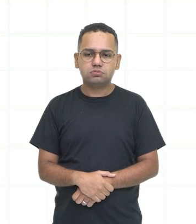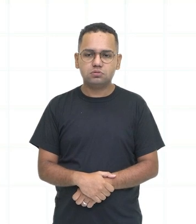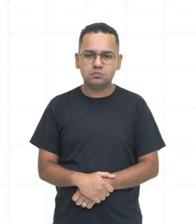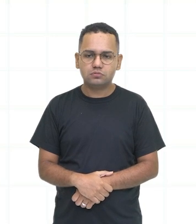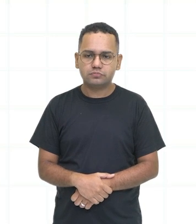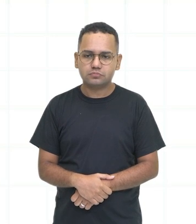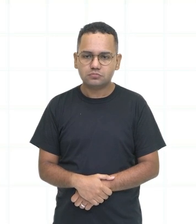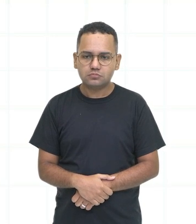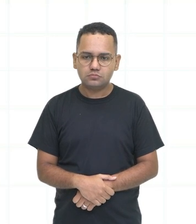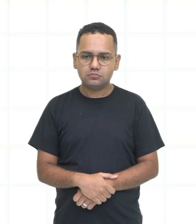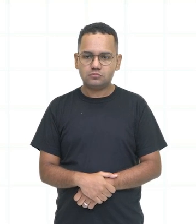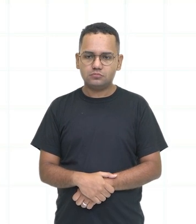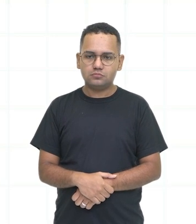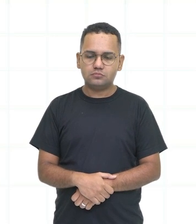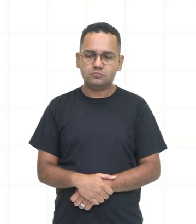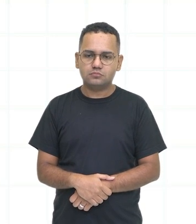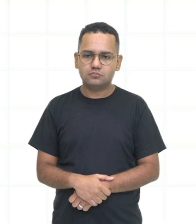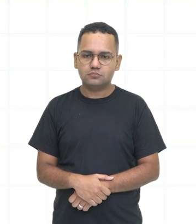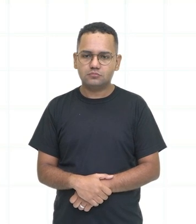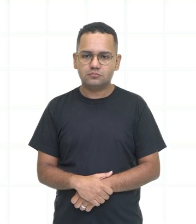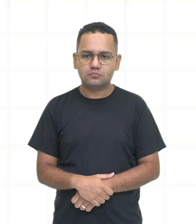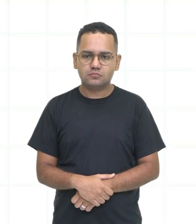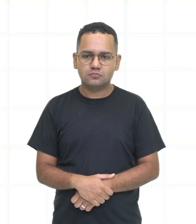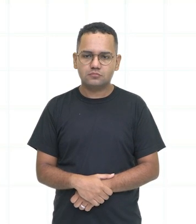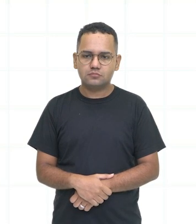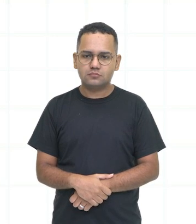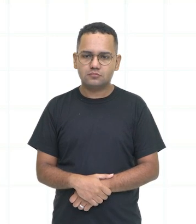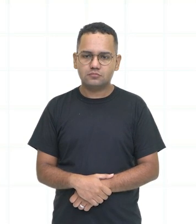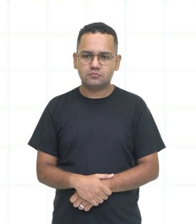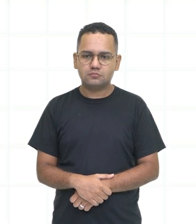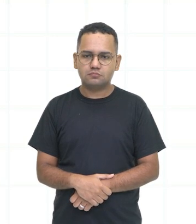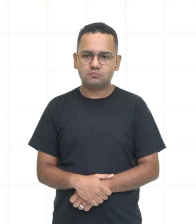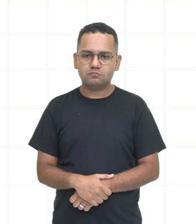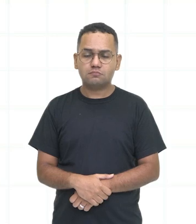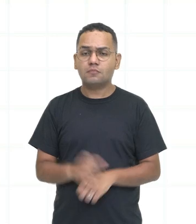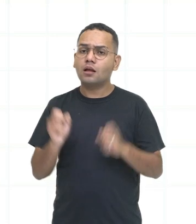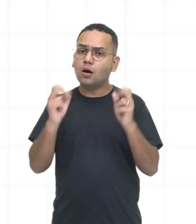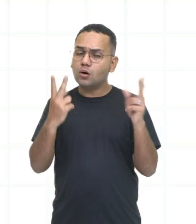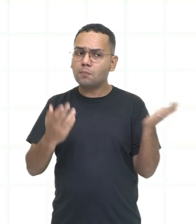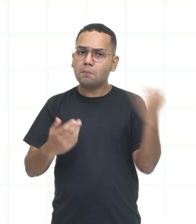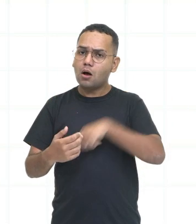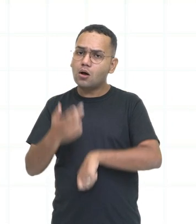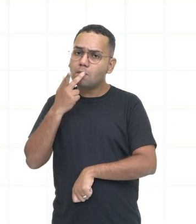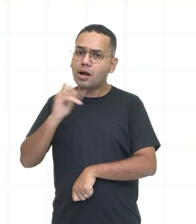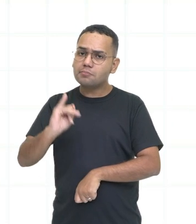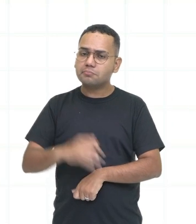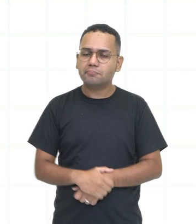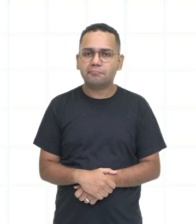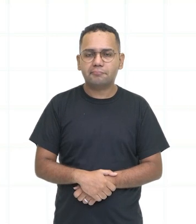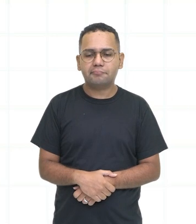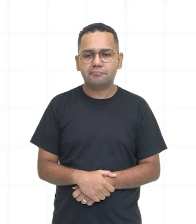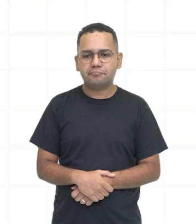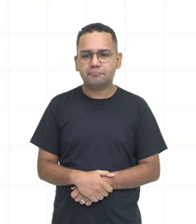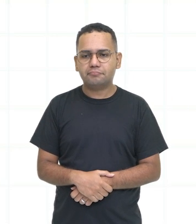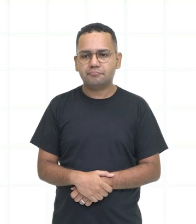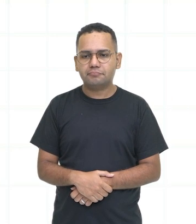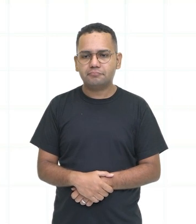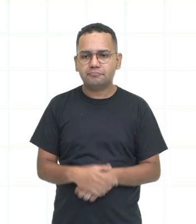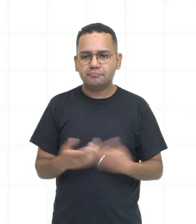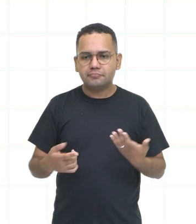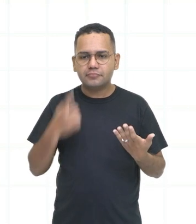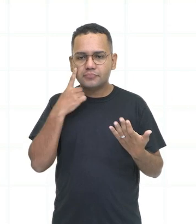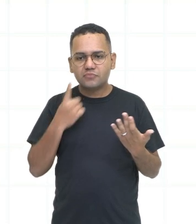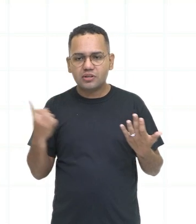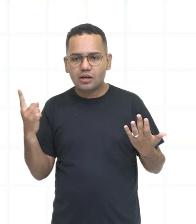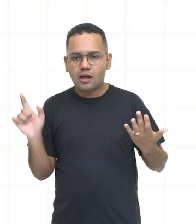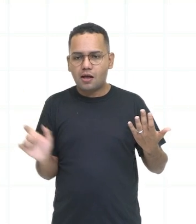up. I give up. Eu desisto. Let's go, daddy. Vamos, papai. A expressão daddy, né? Ele difere de father, que é pai,